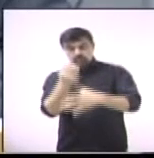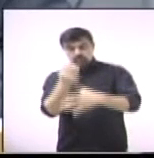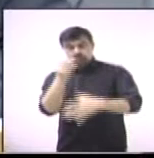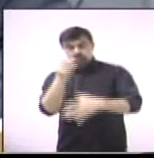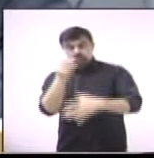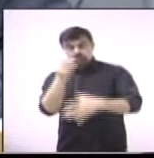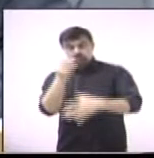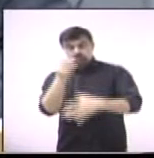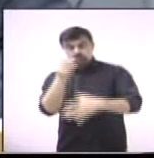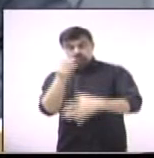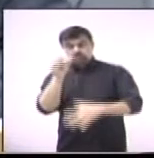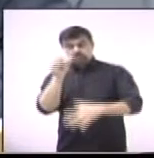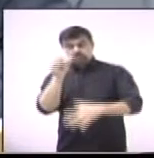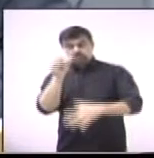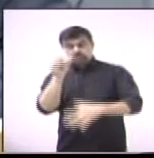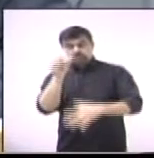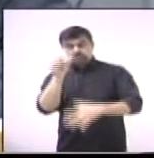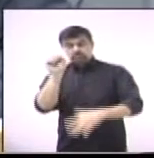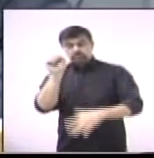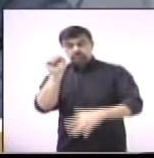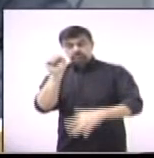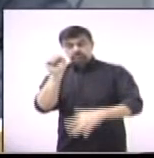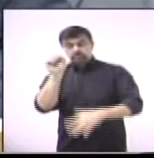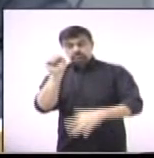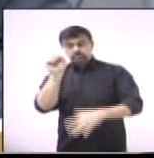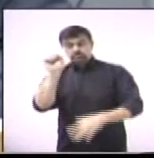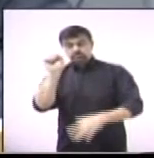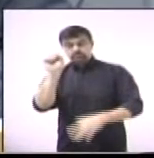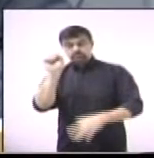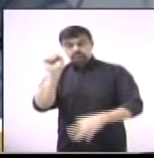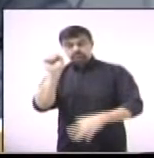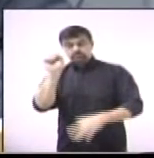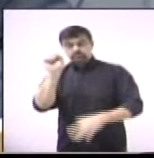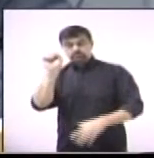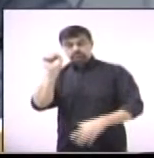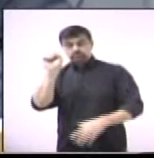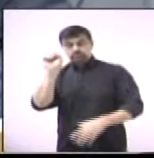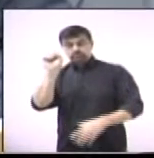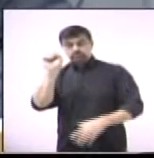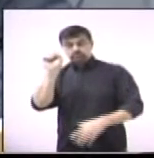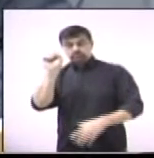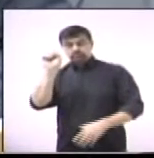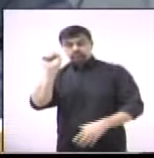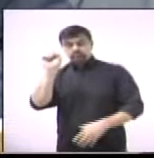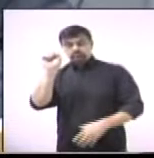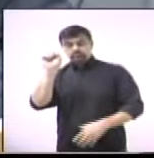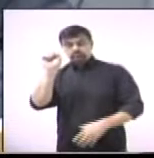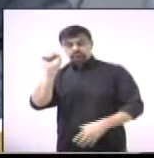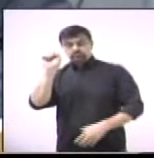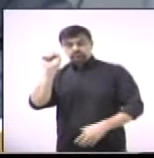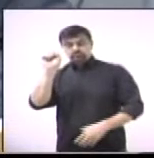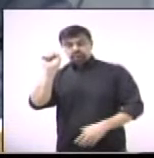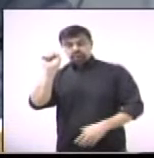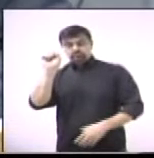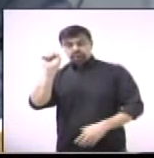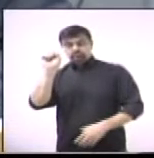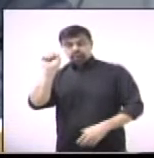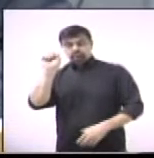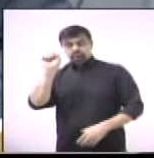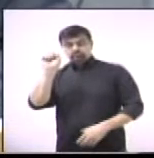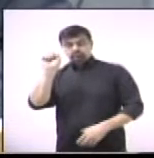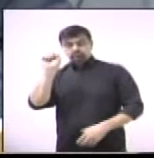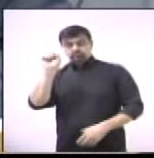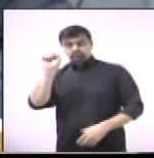disputas políticas que têm acontecido também, e dos interesses do grande capital